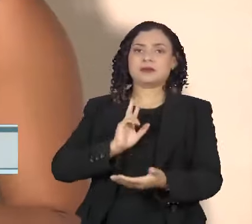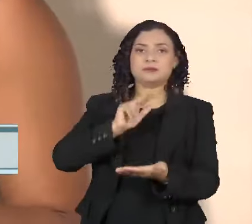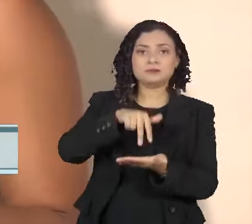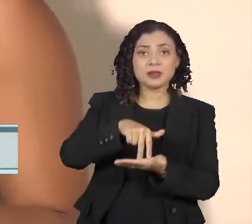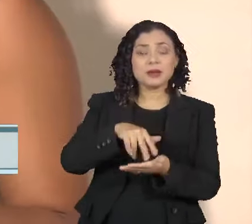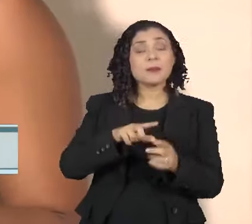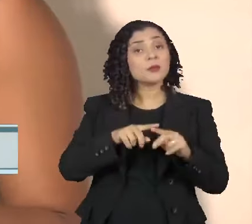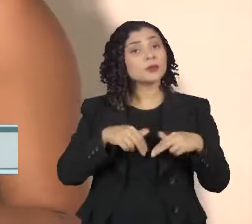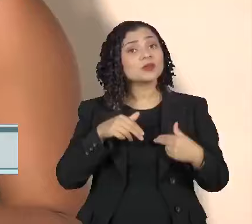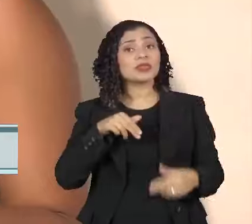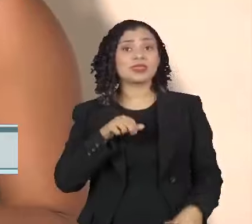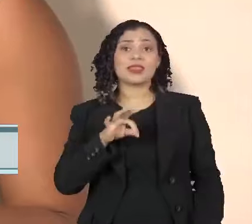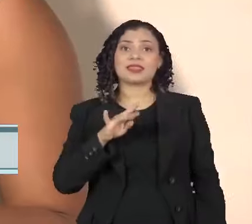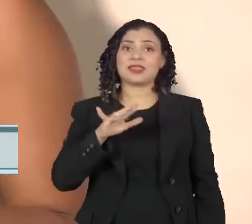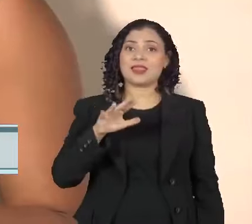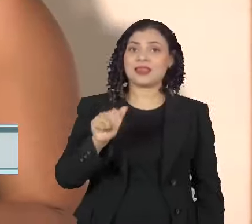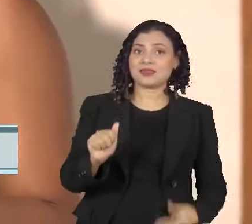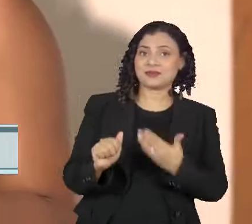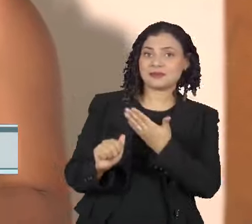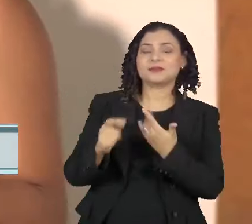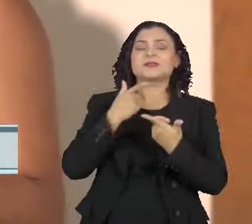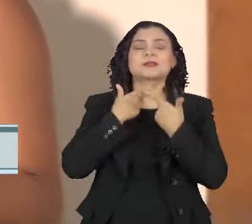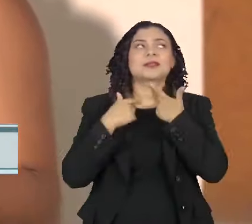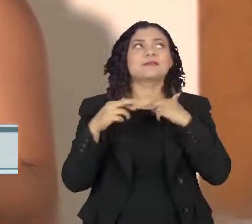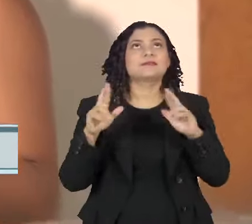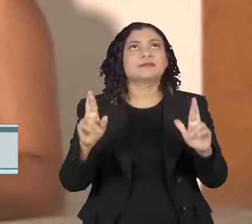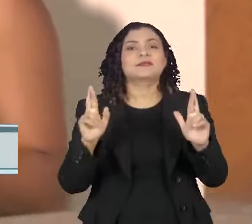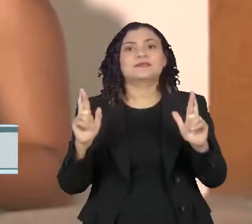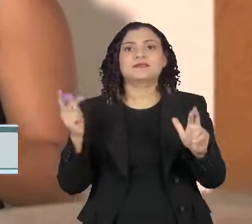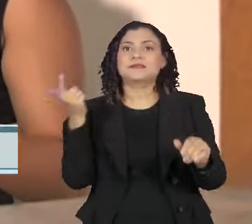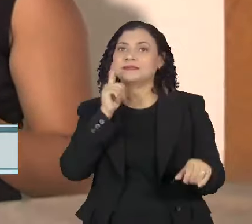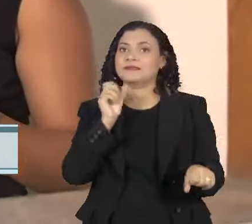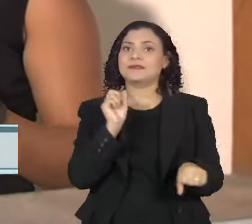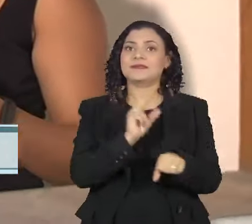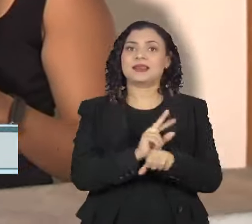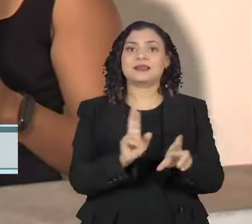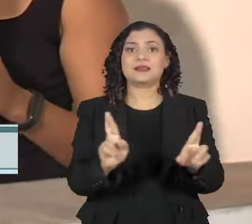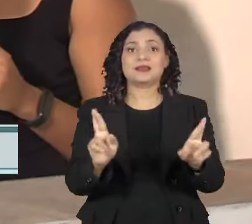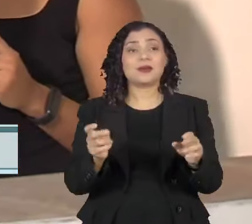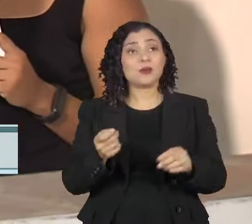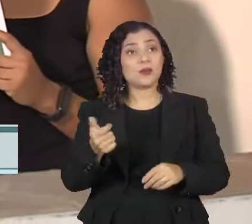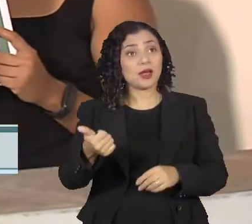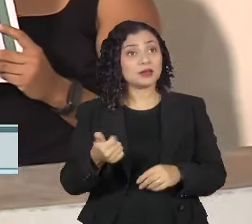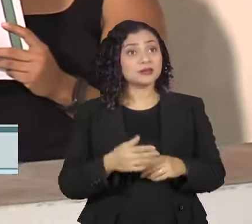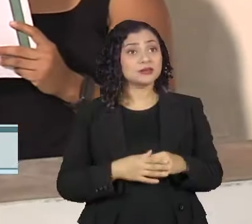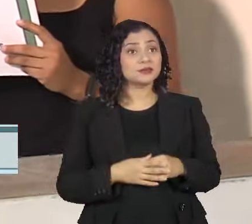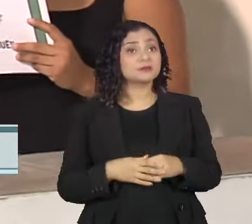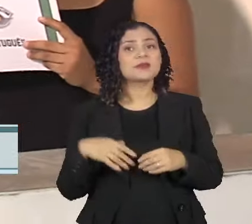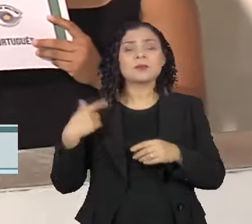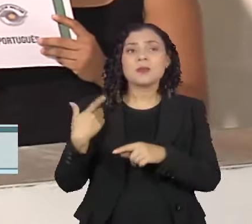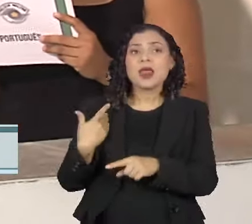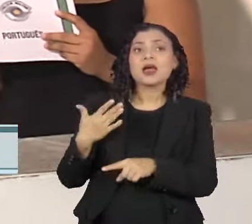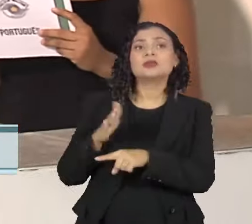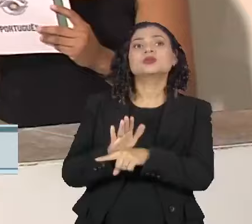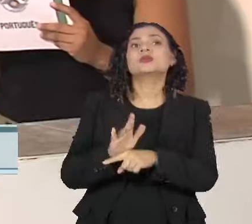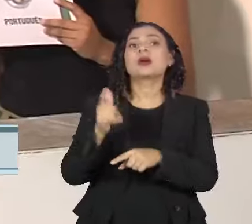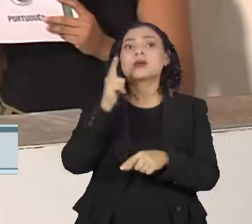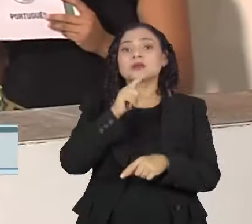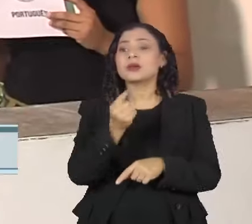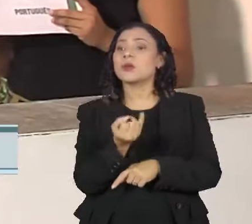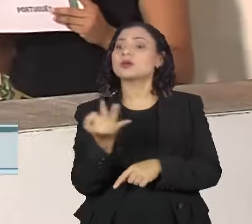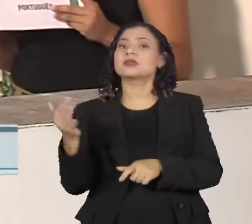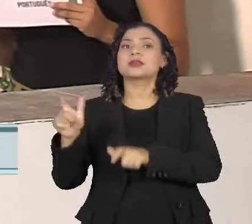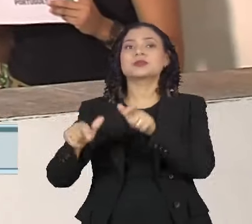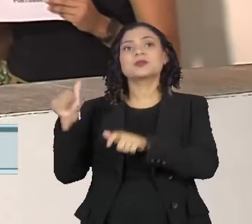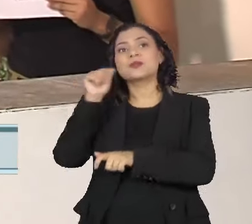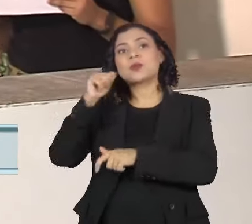Natália está cada vez mais perto de realizar o sonho de entrar para a corporação e assim ajudar a reforçar o número de mulheres